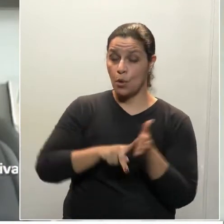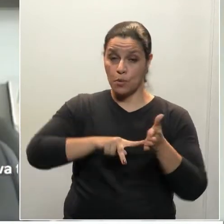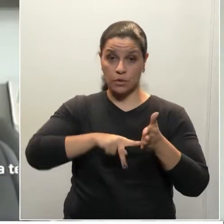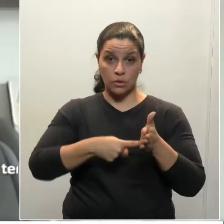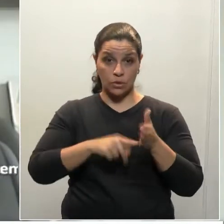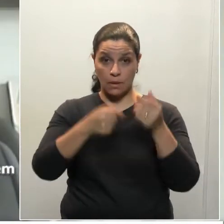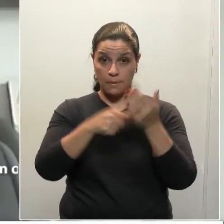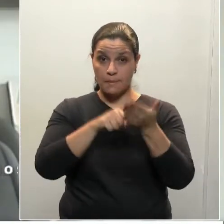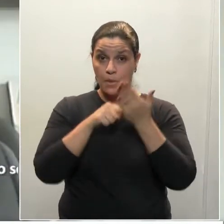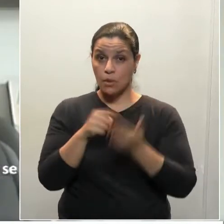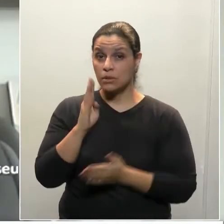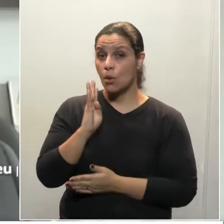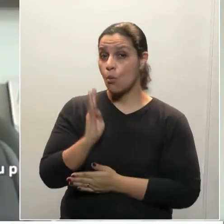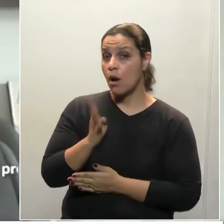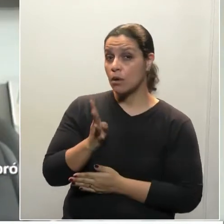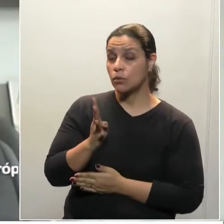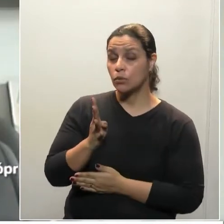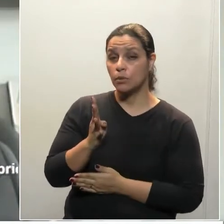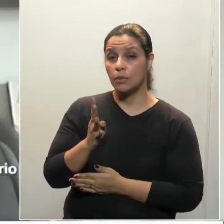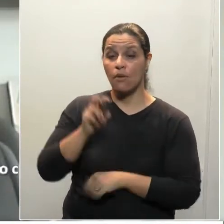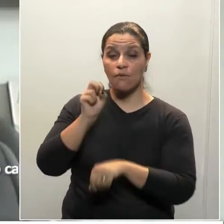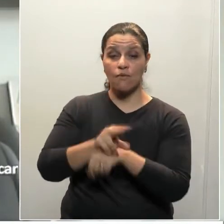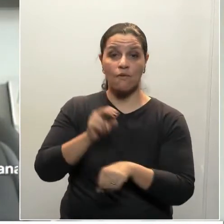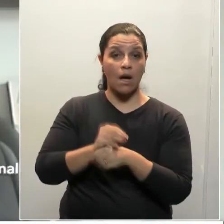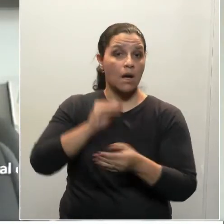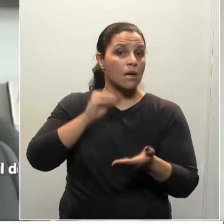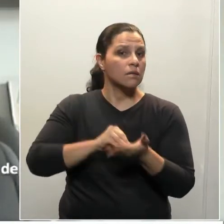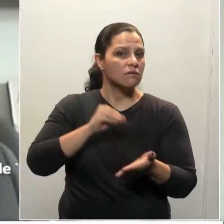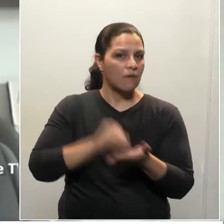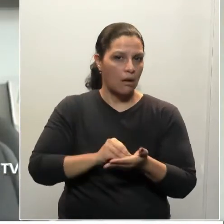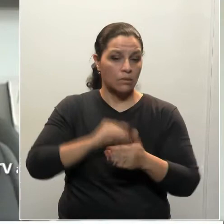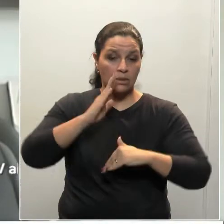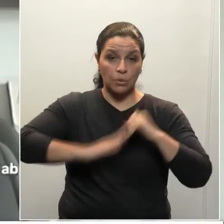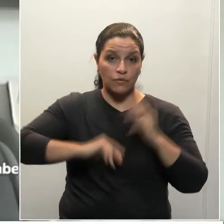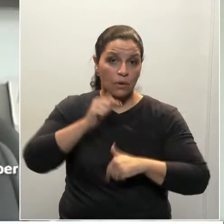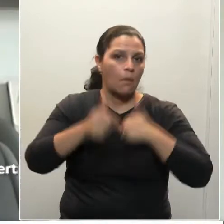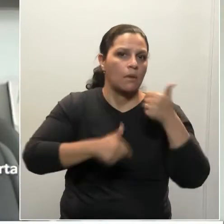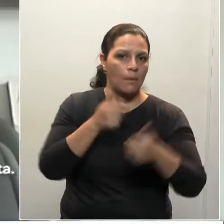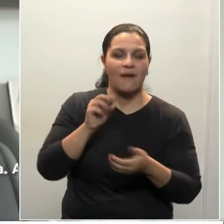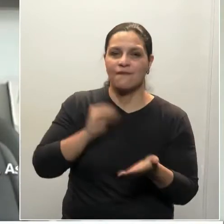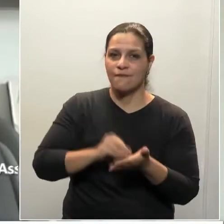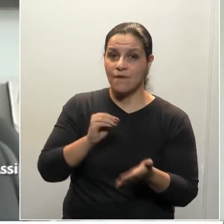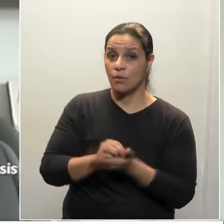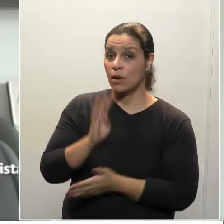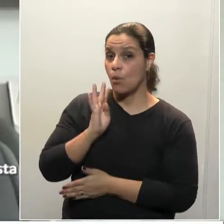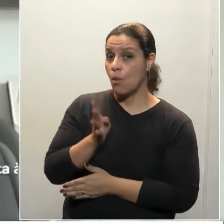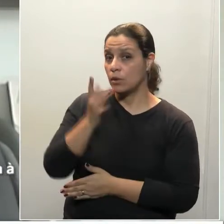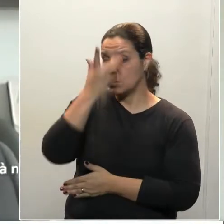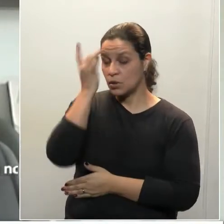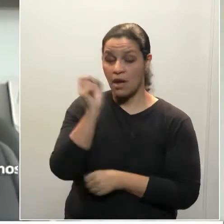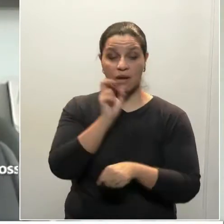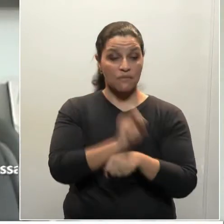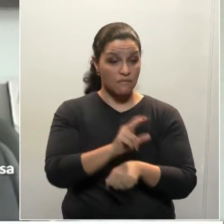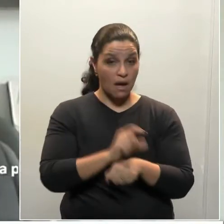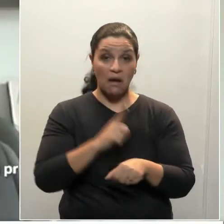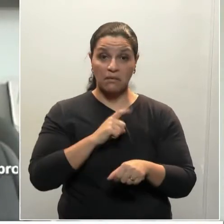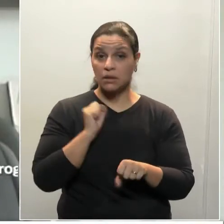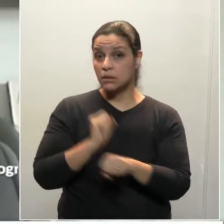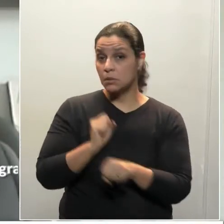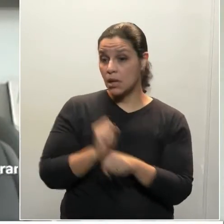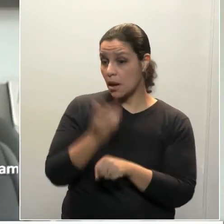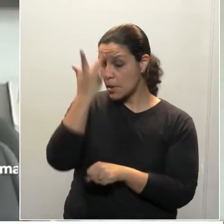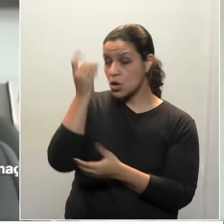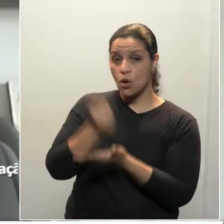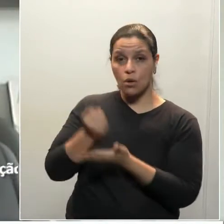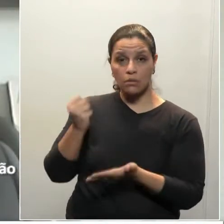Pêndias de 4 mil vagas, soldado fluide, nós temos 4 mil vagas abertas no sistema penal